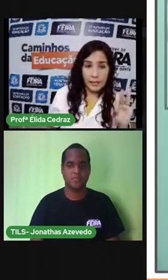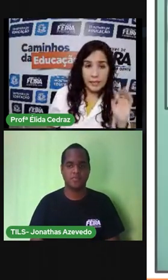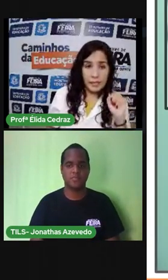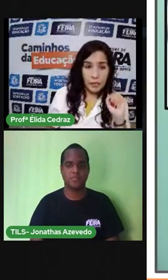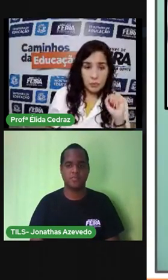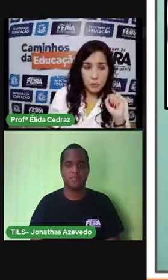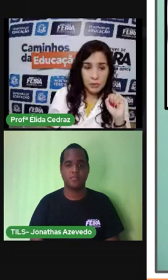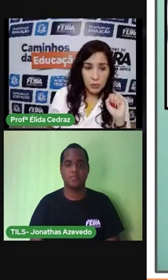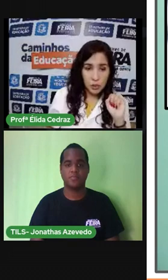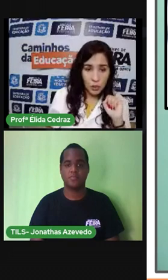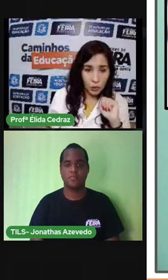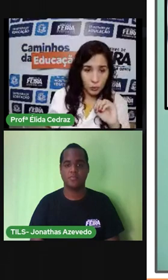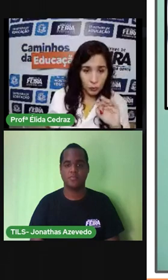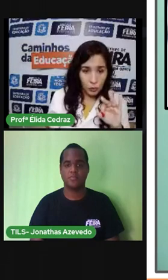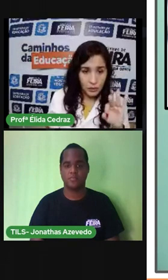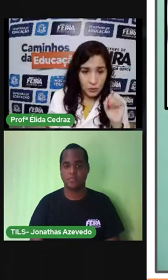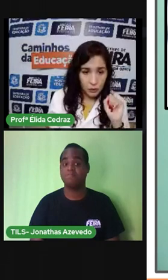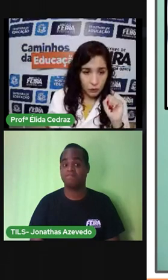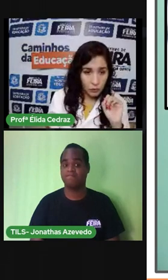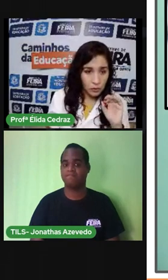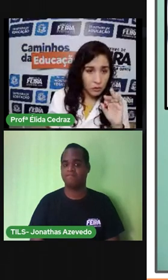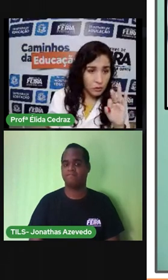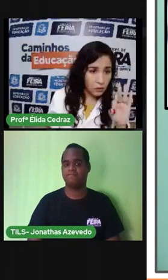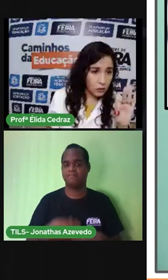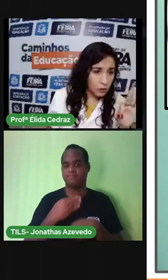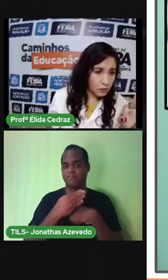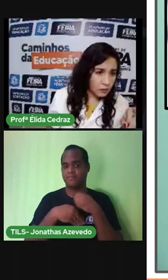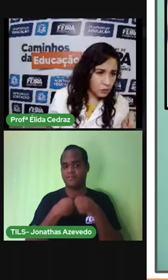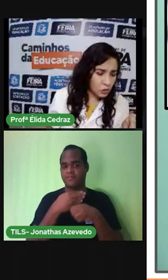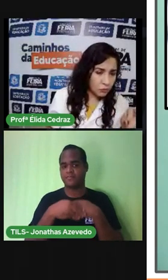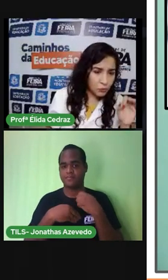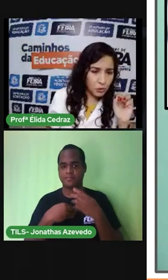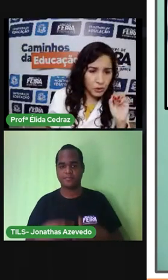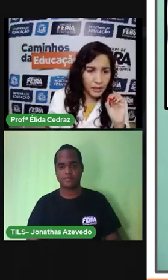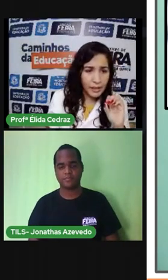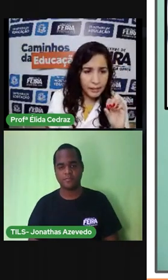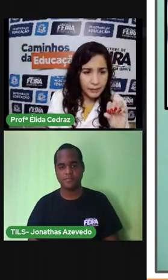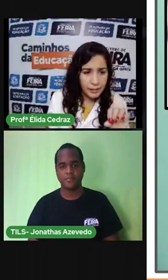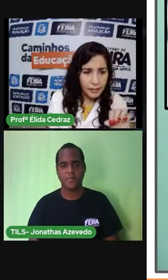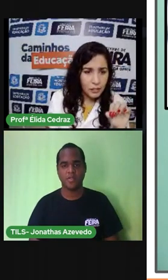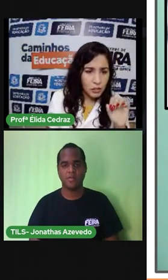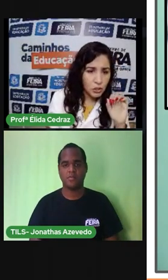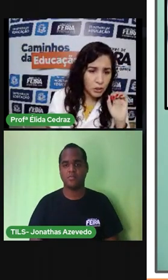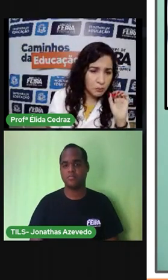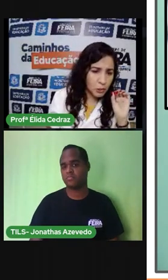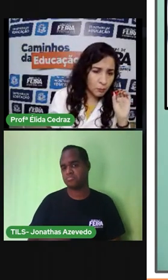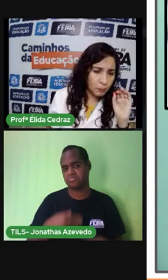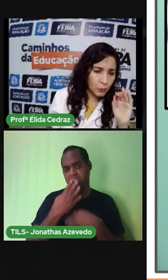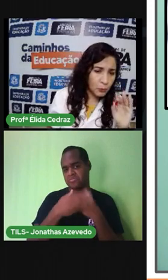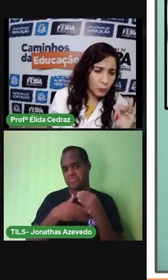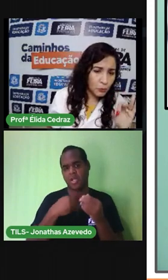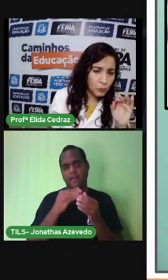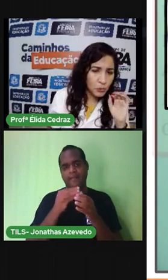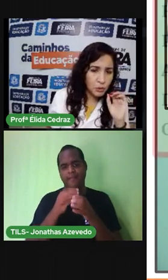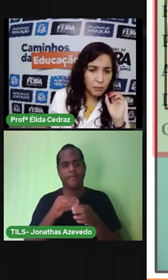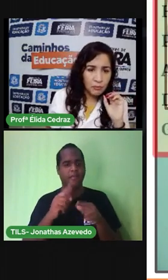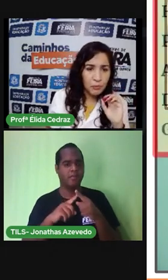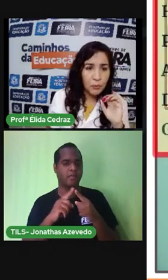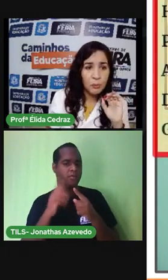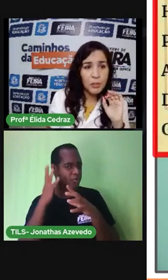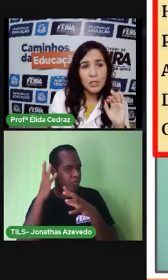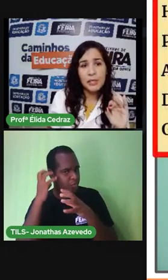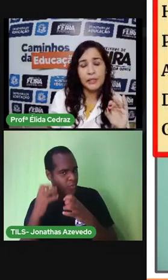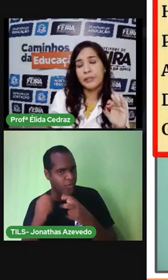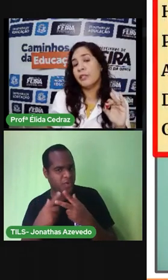aqui tem os modelos de rótulo olha só de fundo de lata de shampoo de